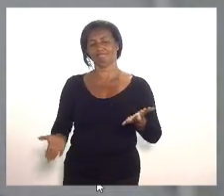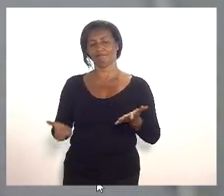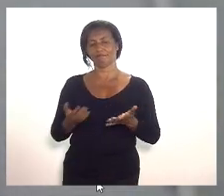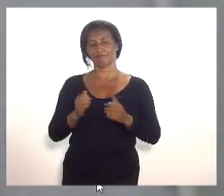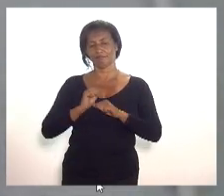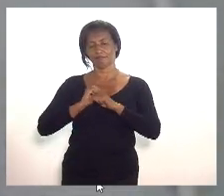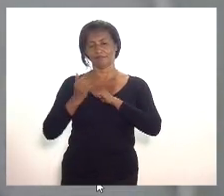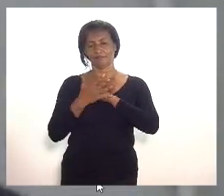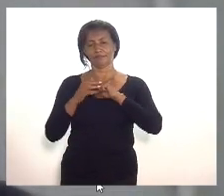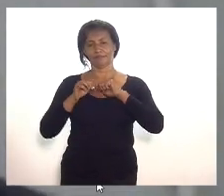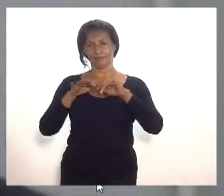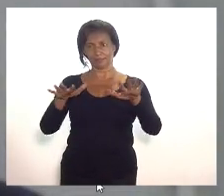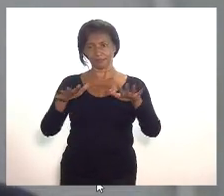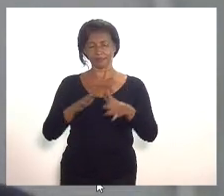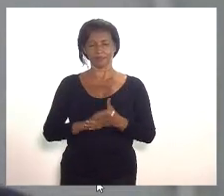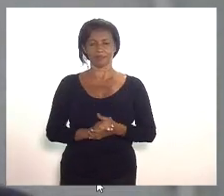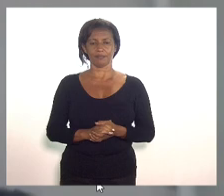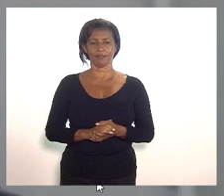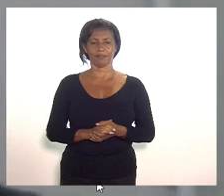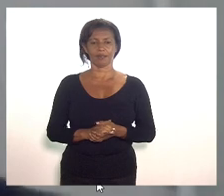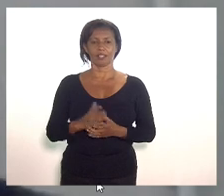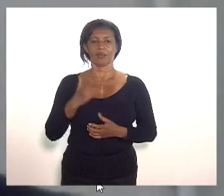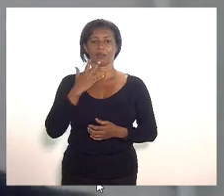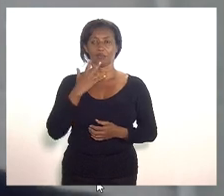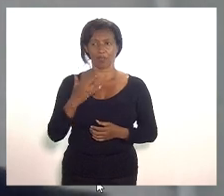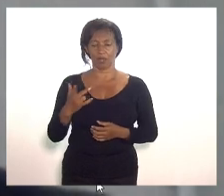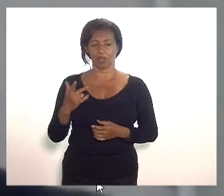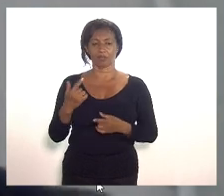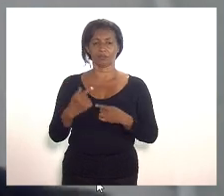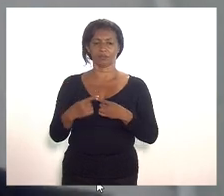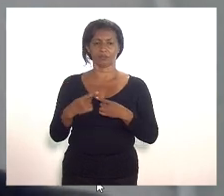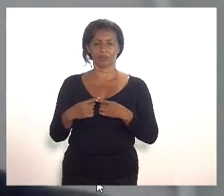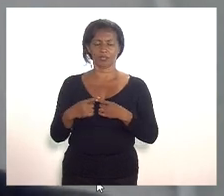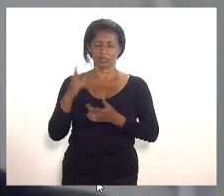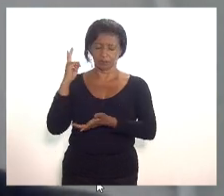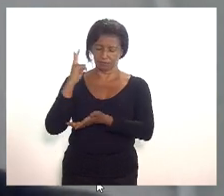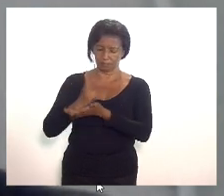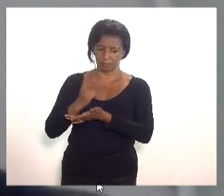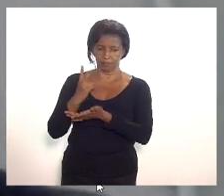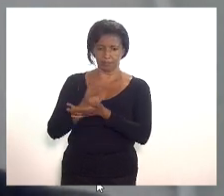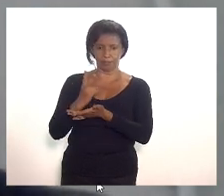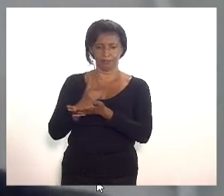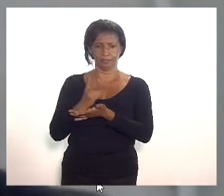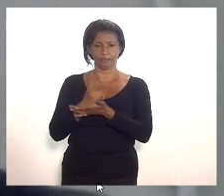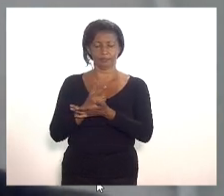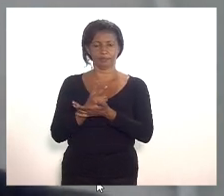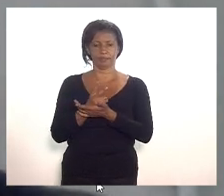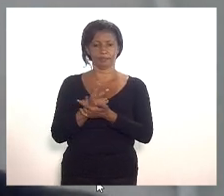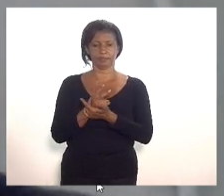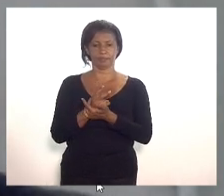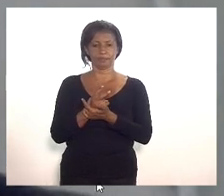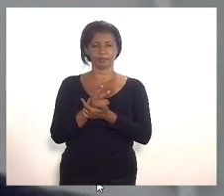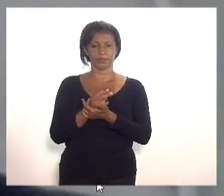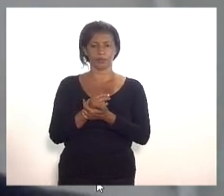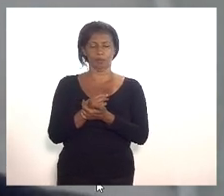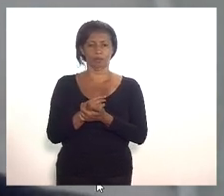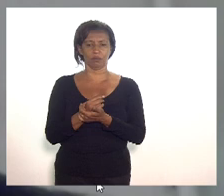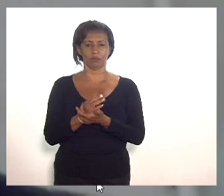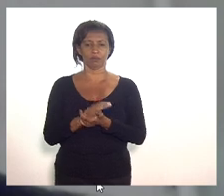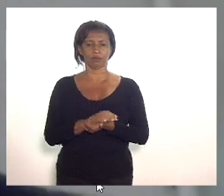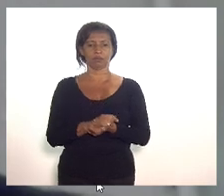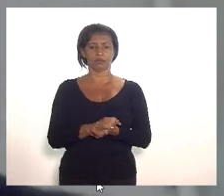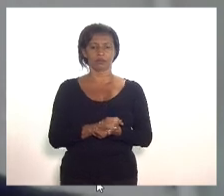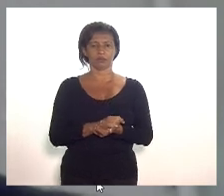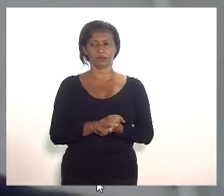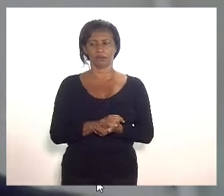digo isso e faço questão de todas as vidas de dezembro quem fala é o